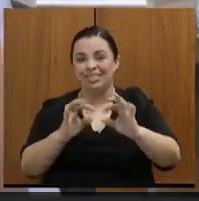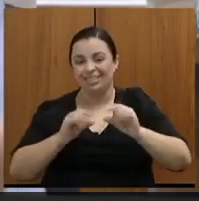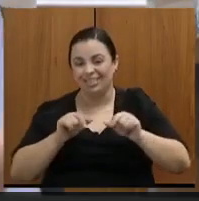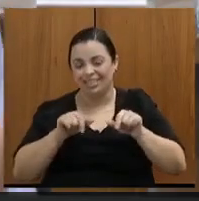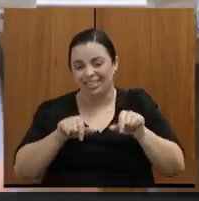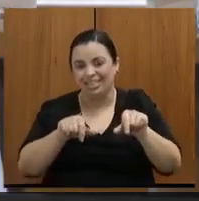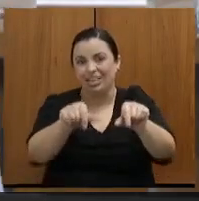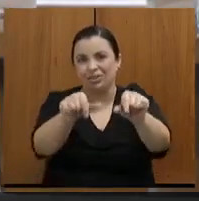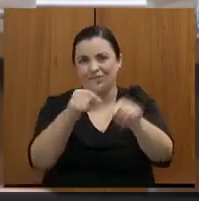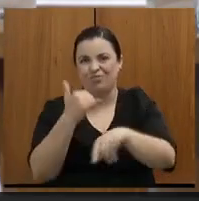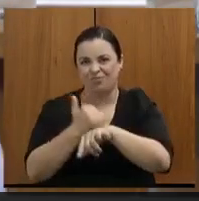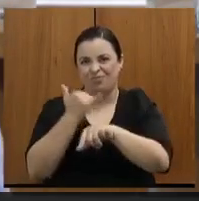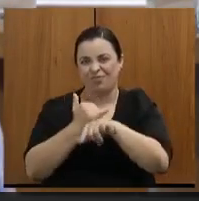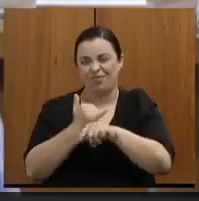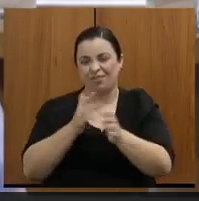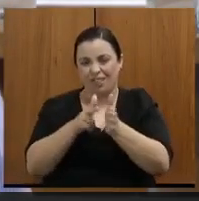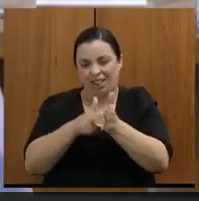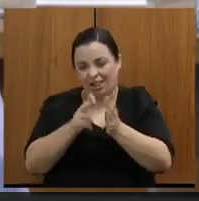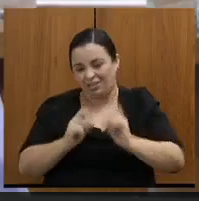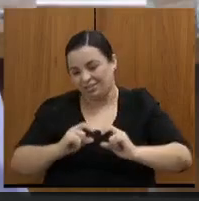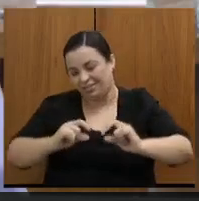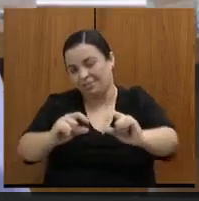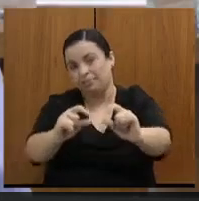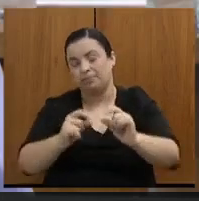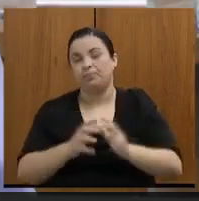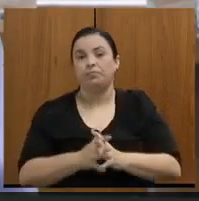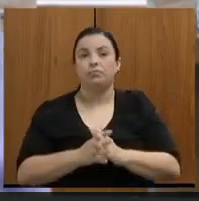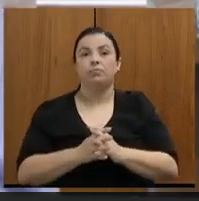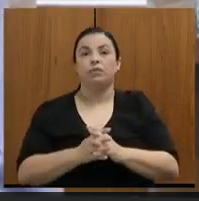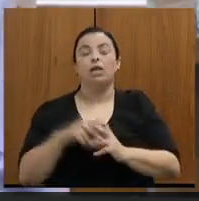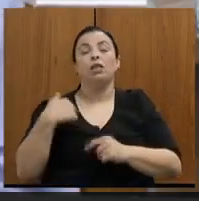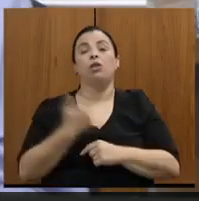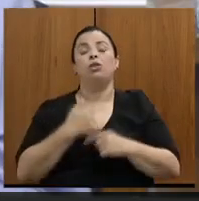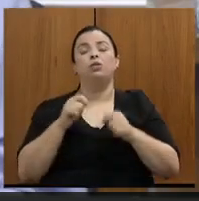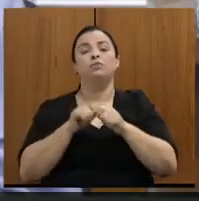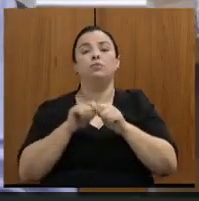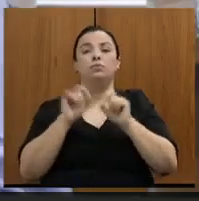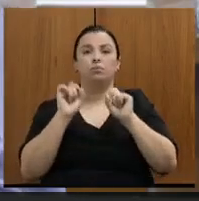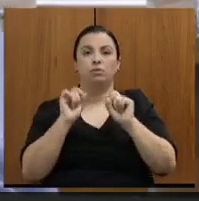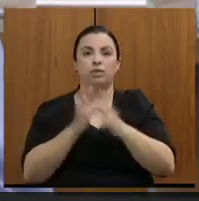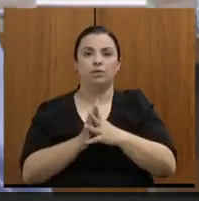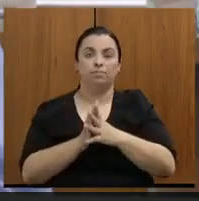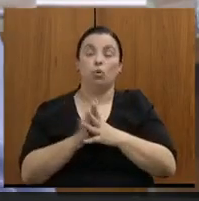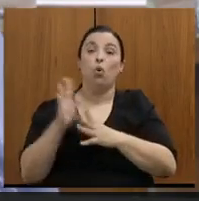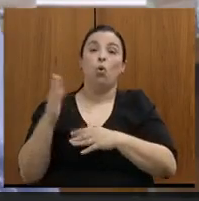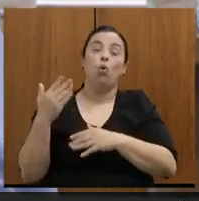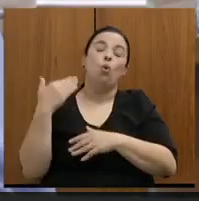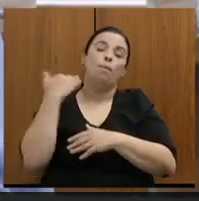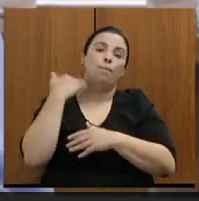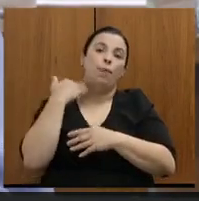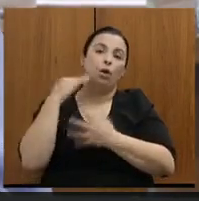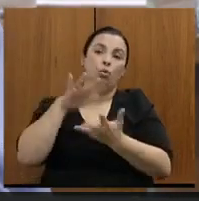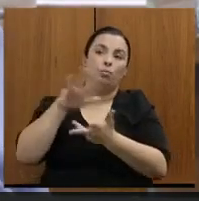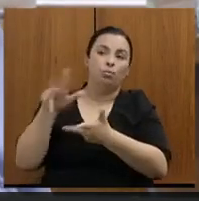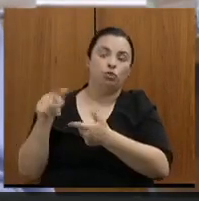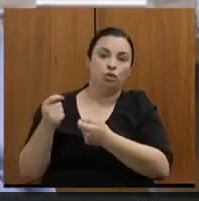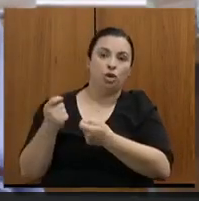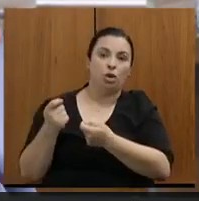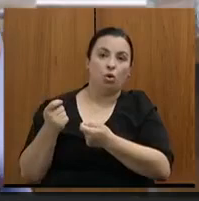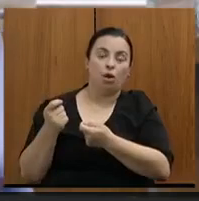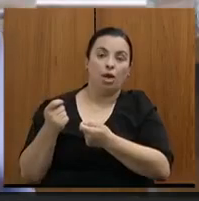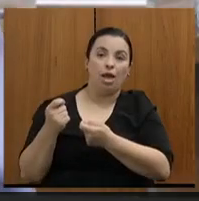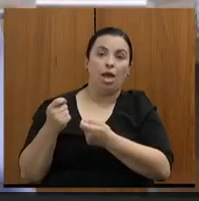agência reguladora de transportes. O que nós fizemos? Recebemos do Banco Mundial, uma consultoria, para